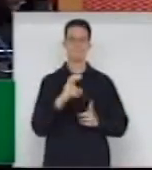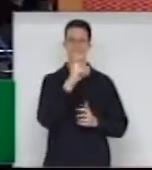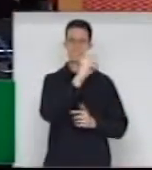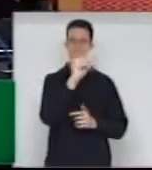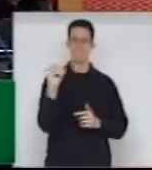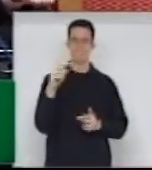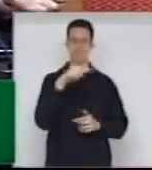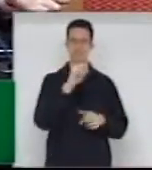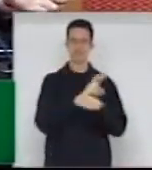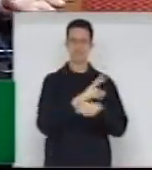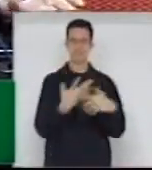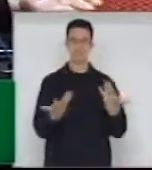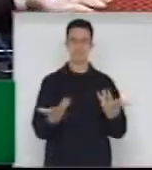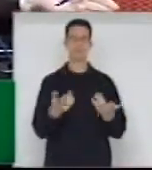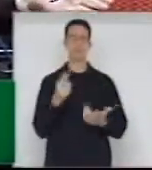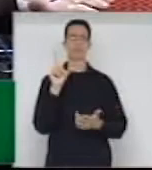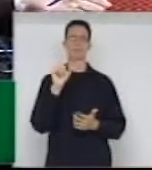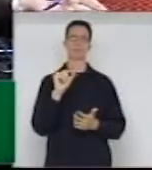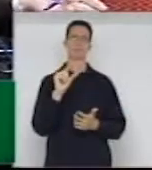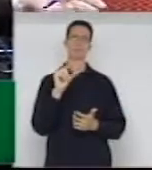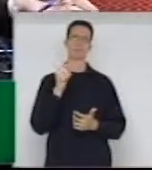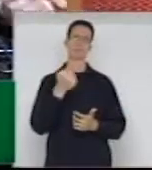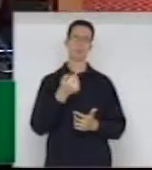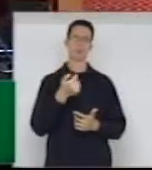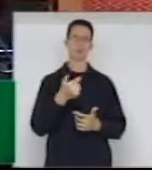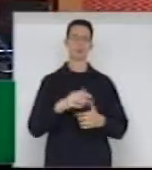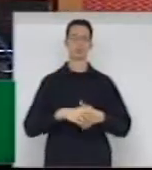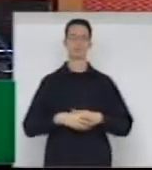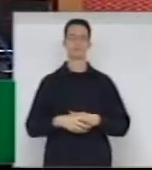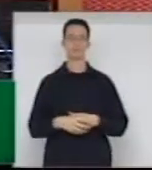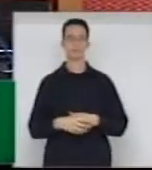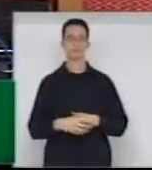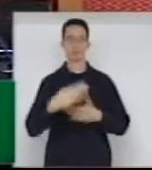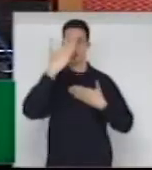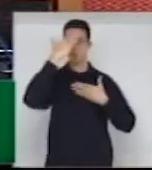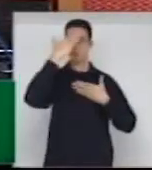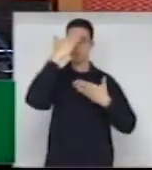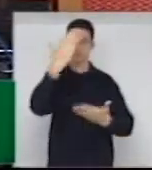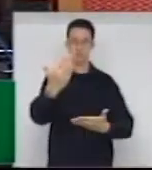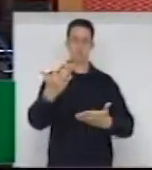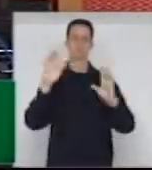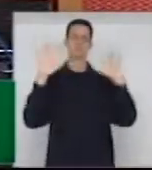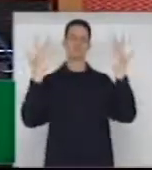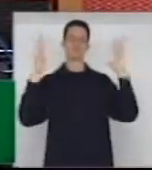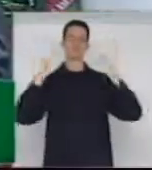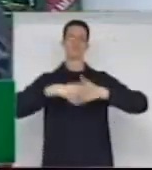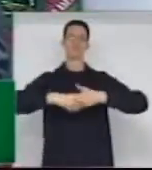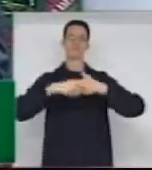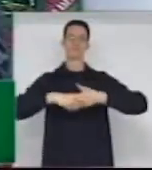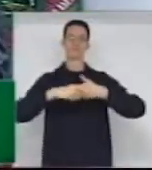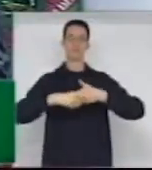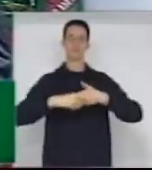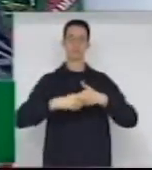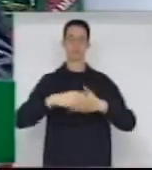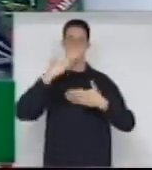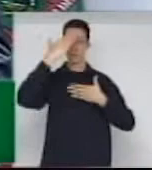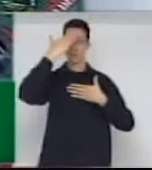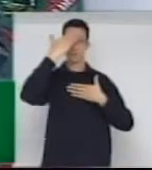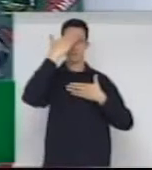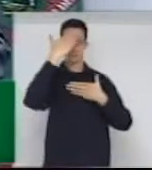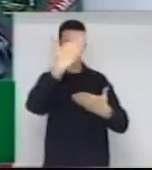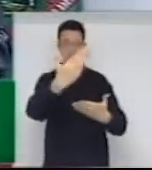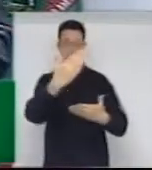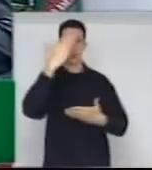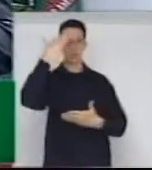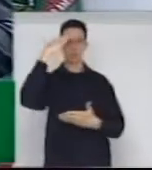E é absurdamente pouco para a segurança pública. Obrigado pelo seu aparte, parabéns pelo seu pronunciamento. Obrigado, deputado Maurício Soares.